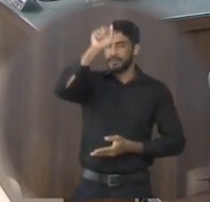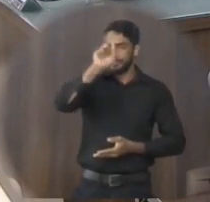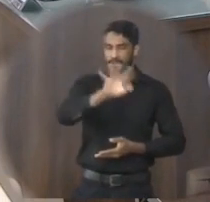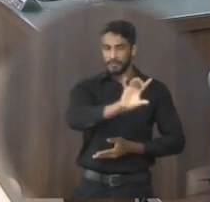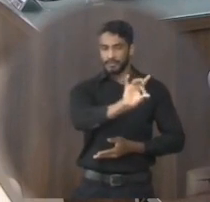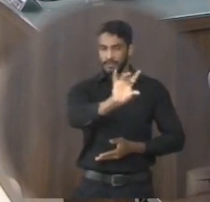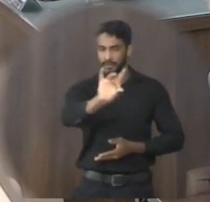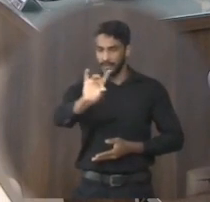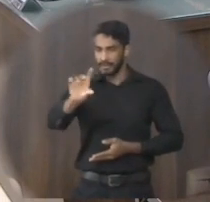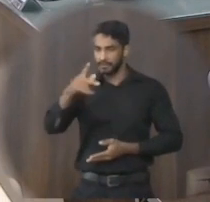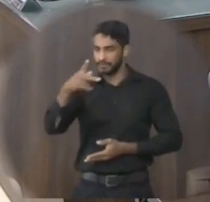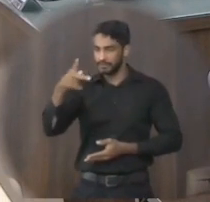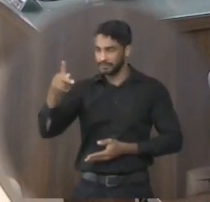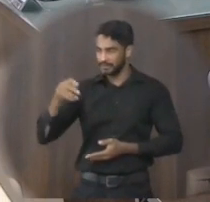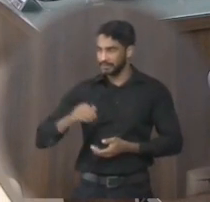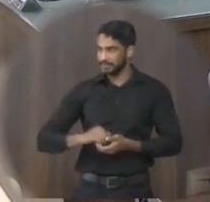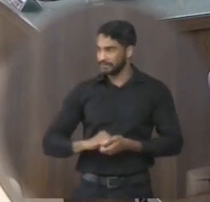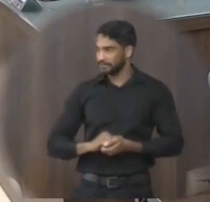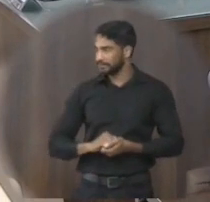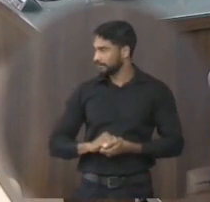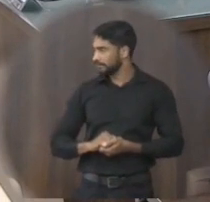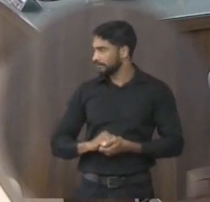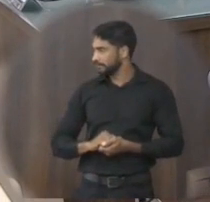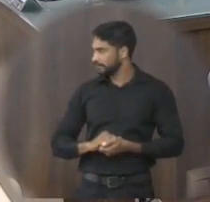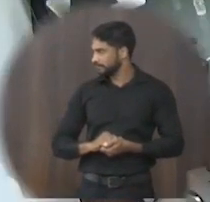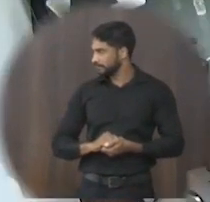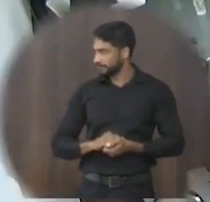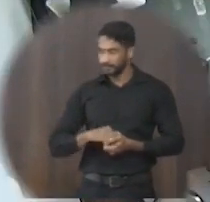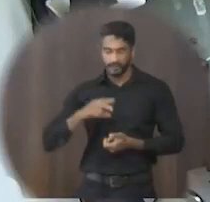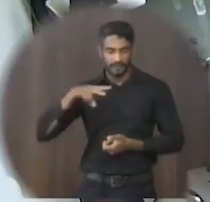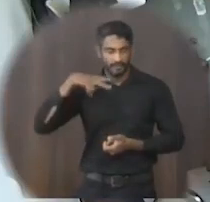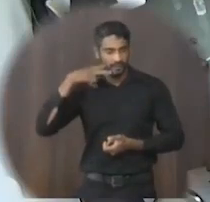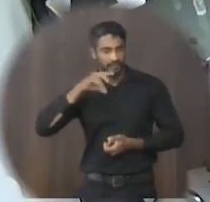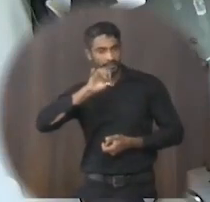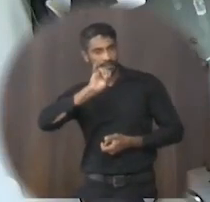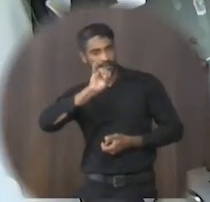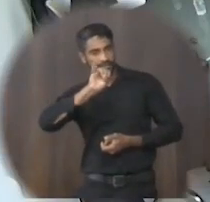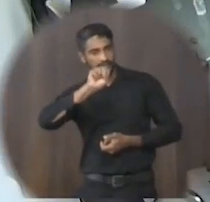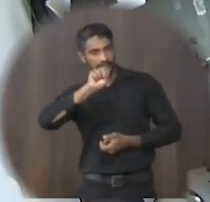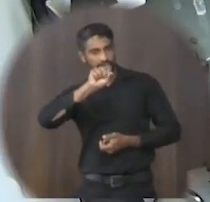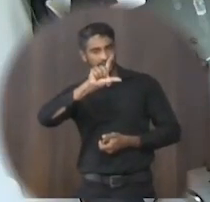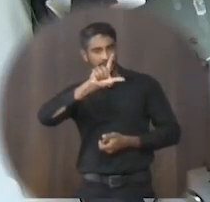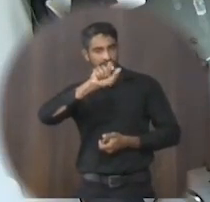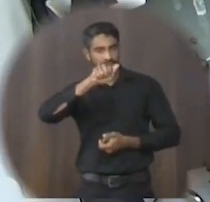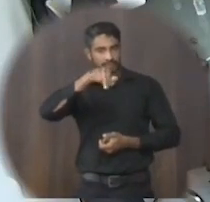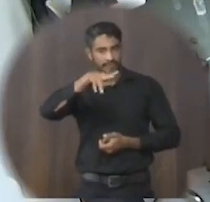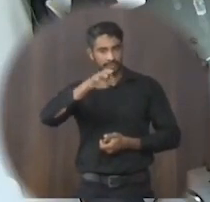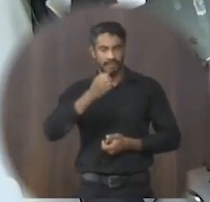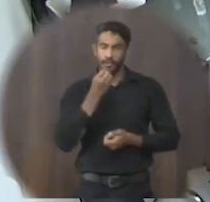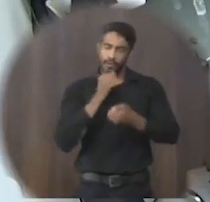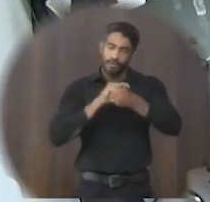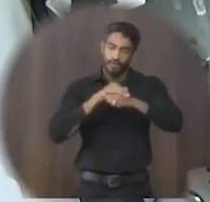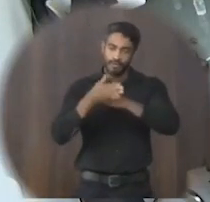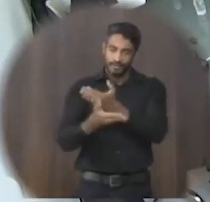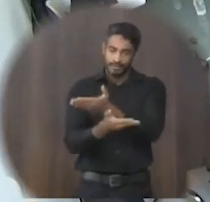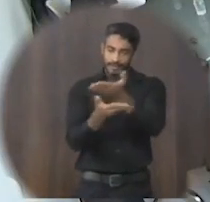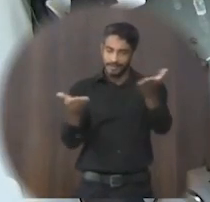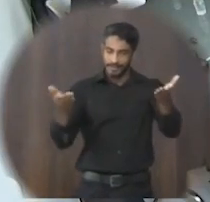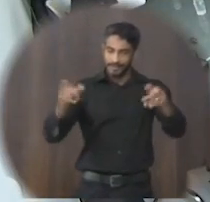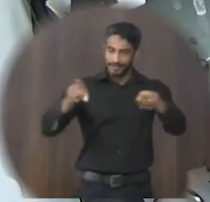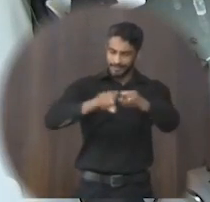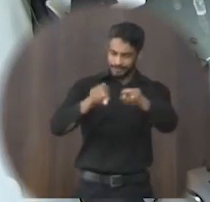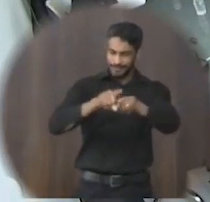de vocês, tá? Obrigado. Obrigado, presidente. Palavra, presidente. O governador Islam, queisa a palavra? Boa noite, senhor presidente, novos